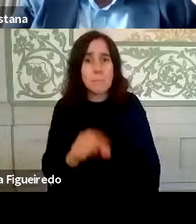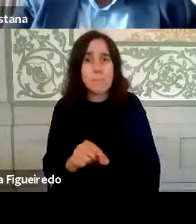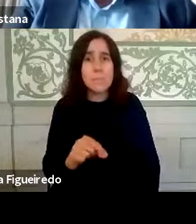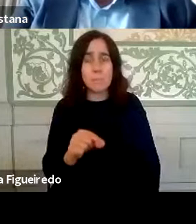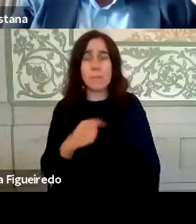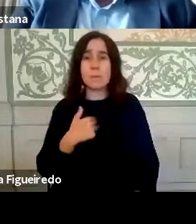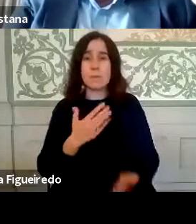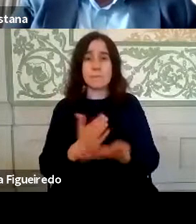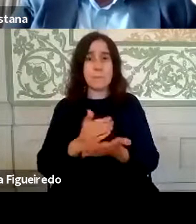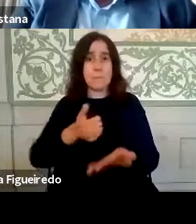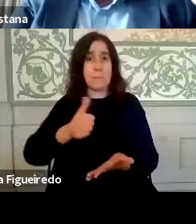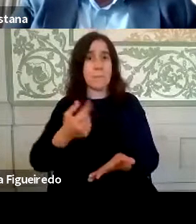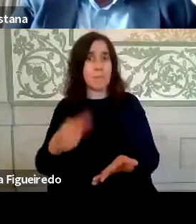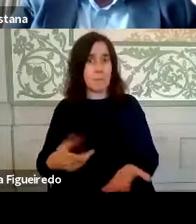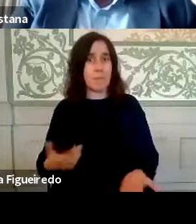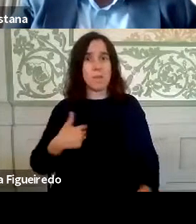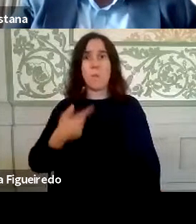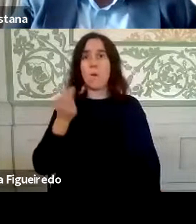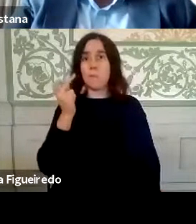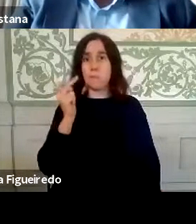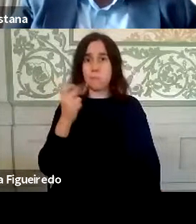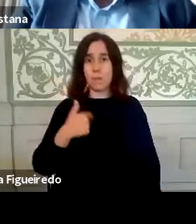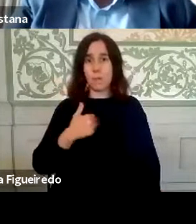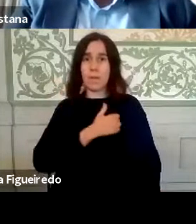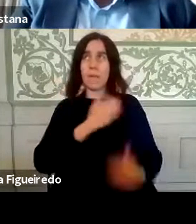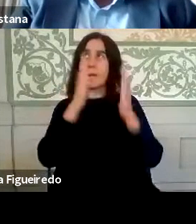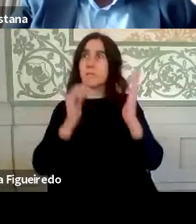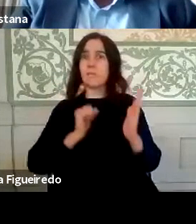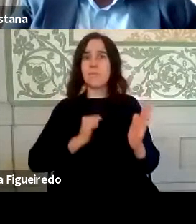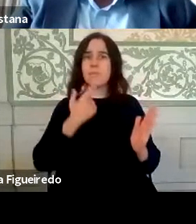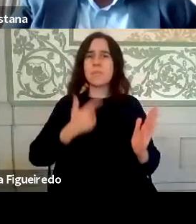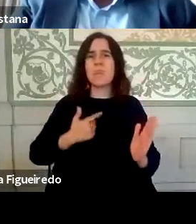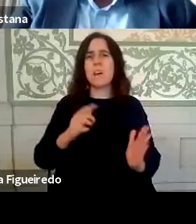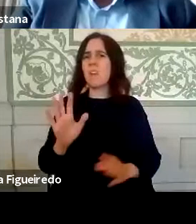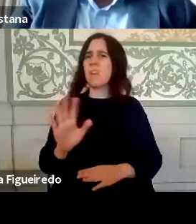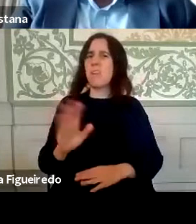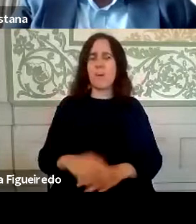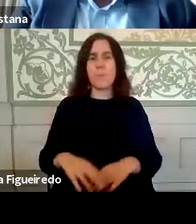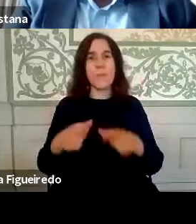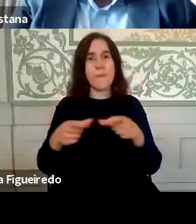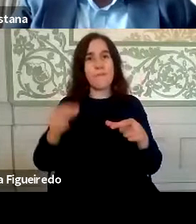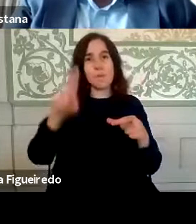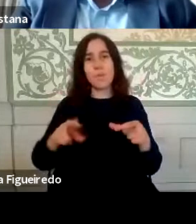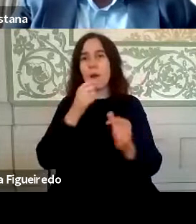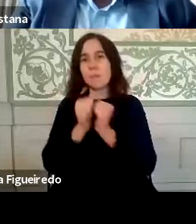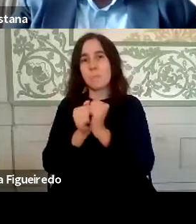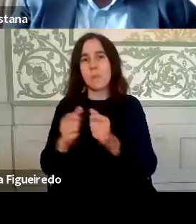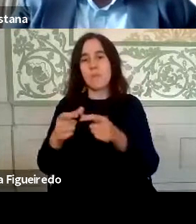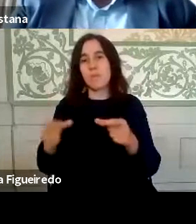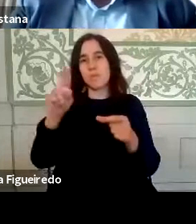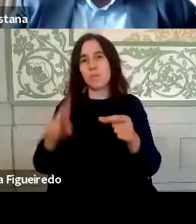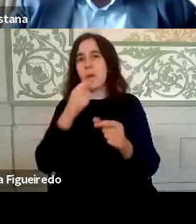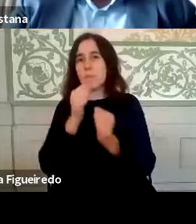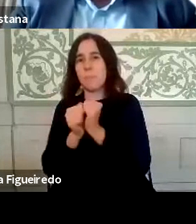em causa. Eu durante anos dentro desta minha casa diziam, ah não, as faturas têm que andar em papel, as faturas têm que andar em papel,